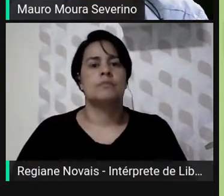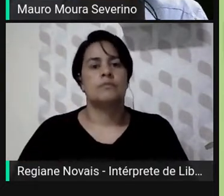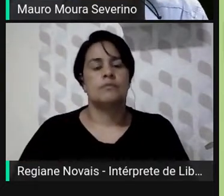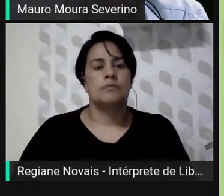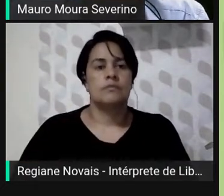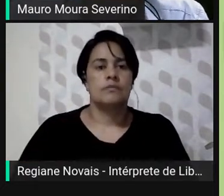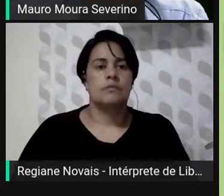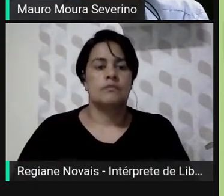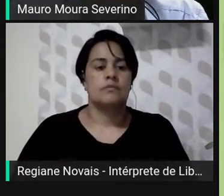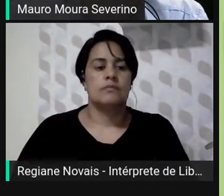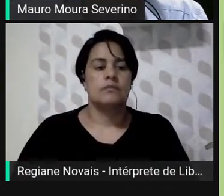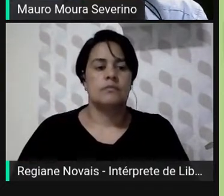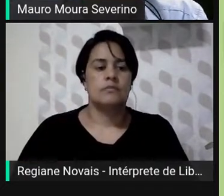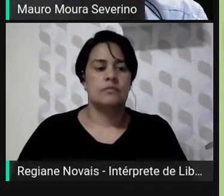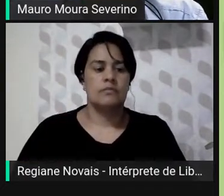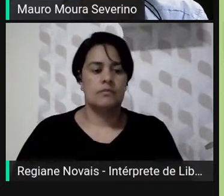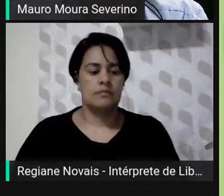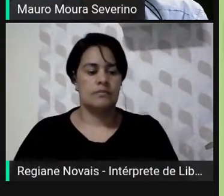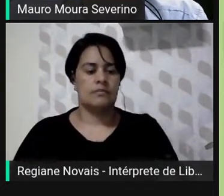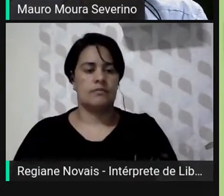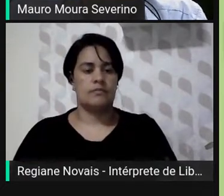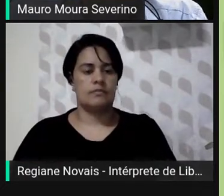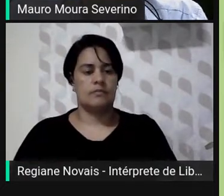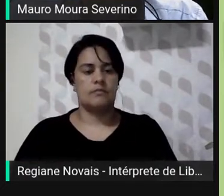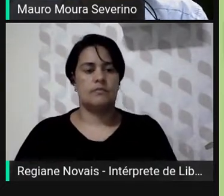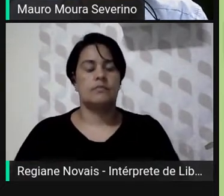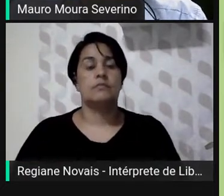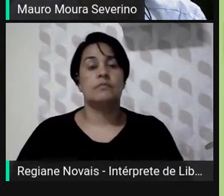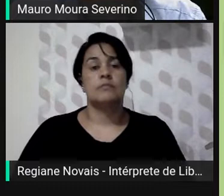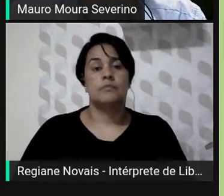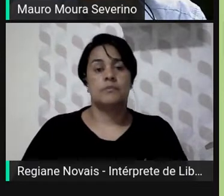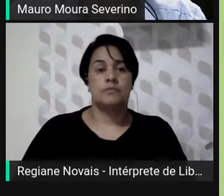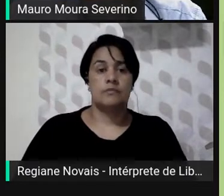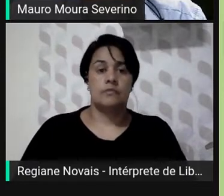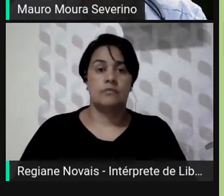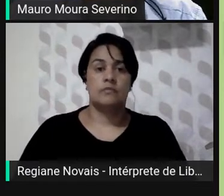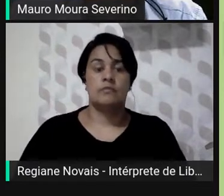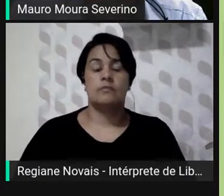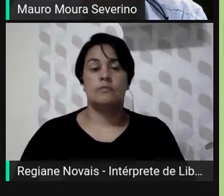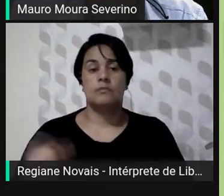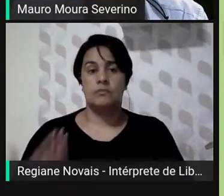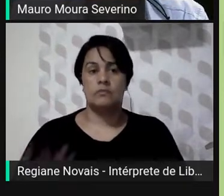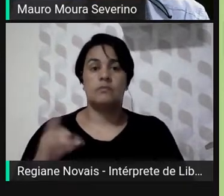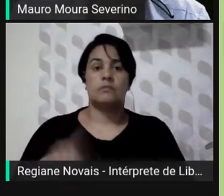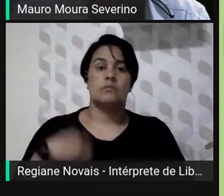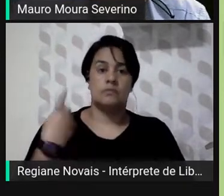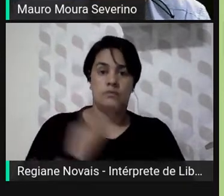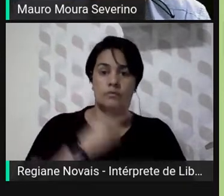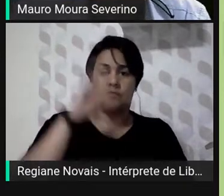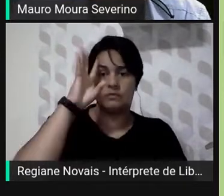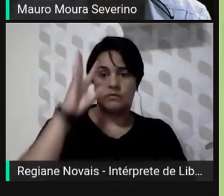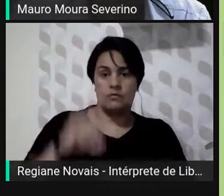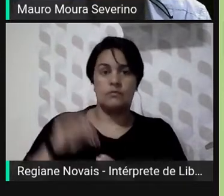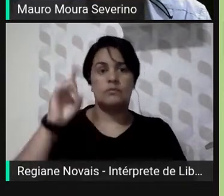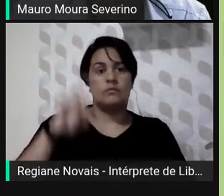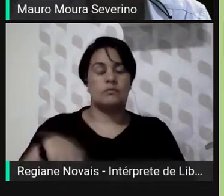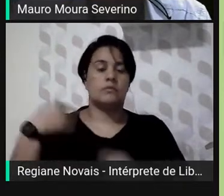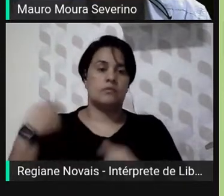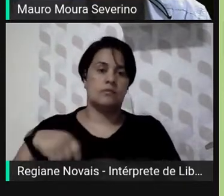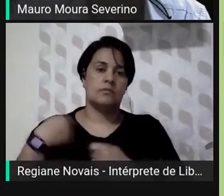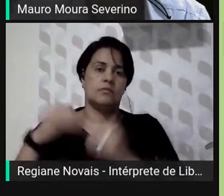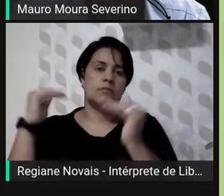como conclusões desse modelo, nós acreditamos que ele estabelece a compatibilidade